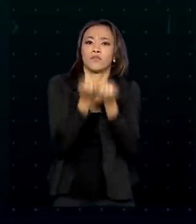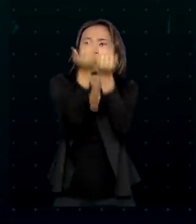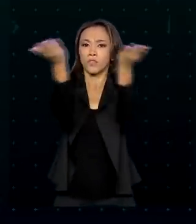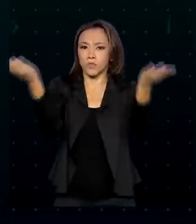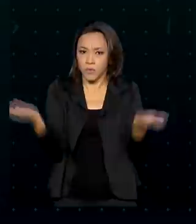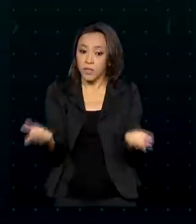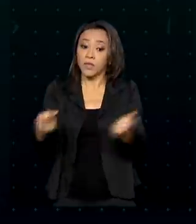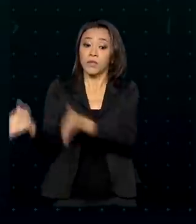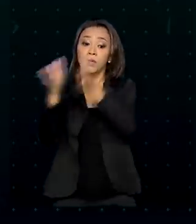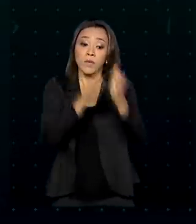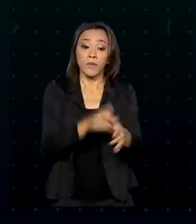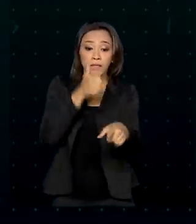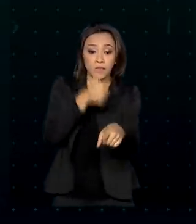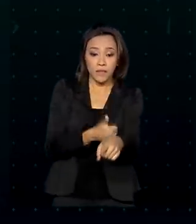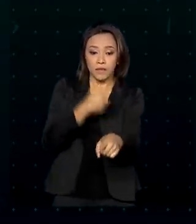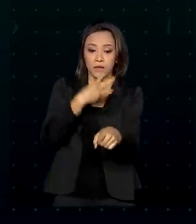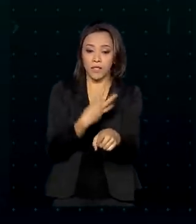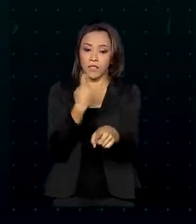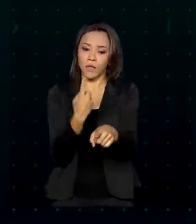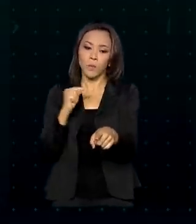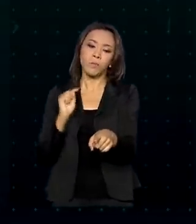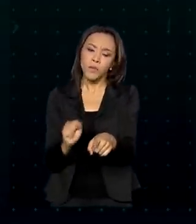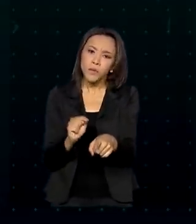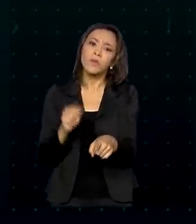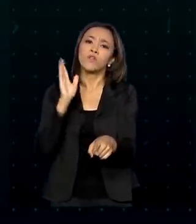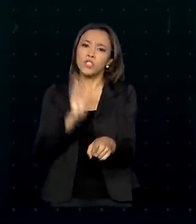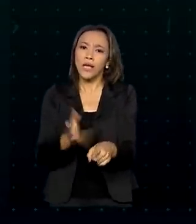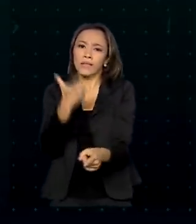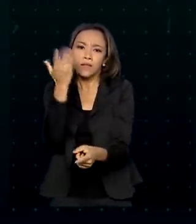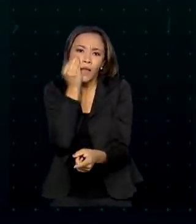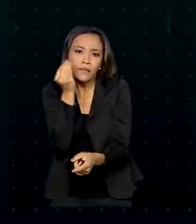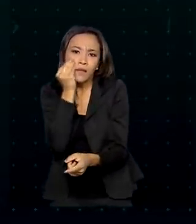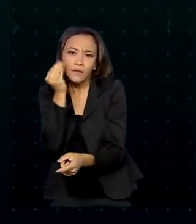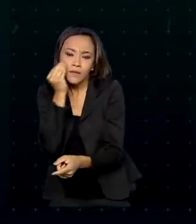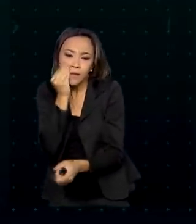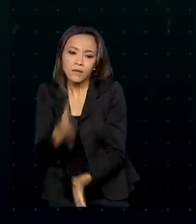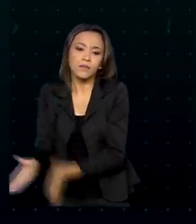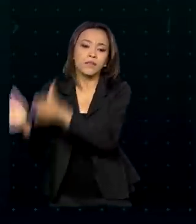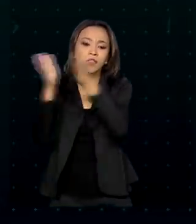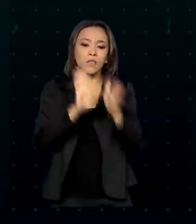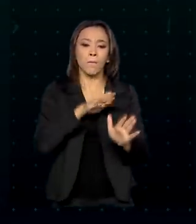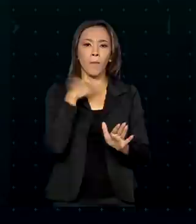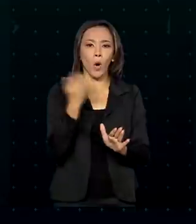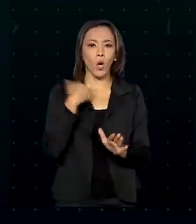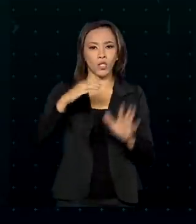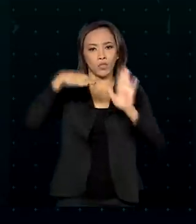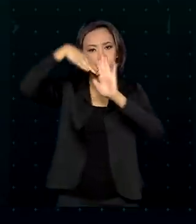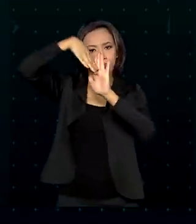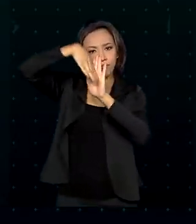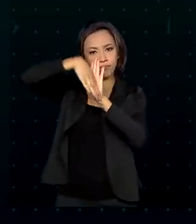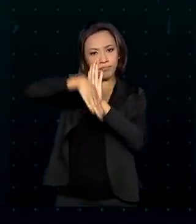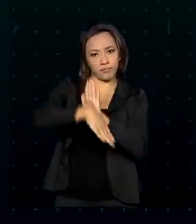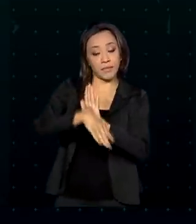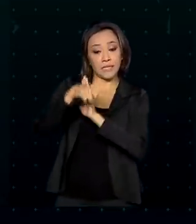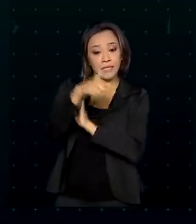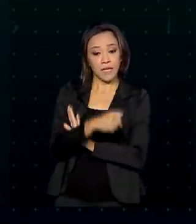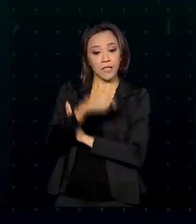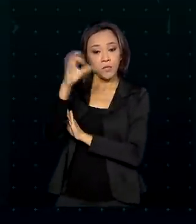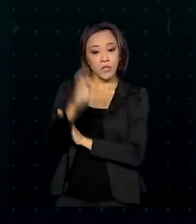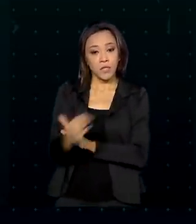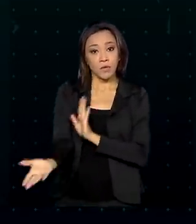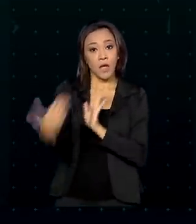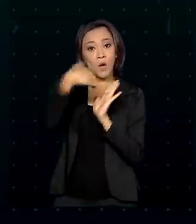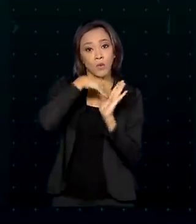testes são realizados por semana. Casos de óbitos por coronavírus caíram 7% na última